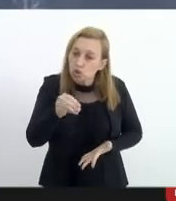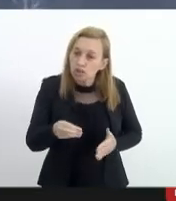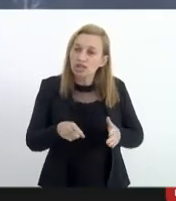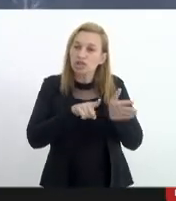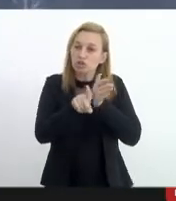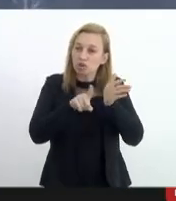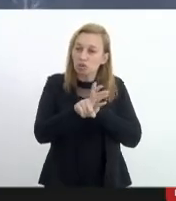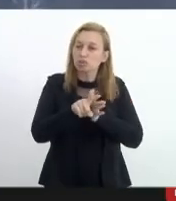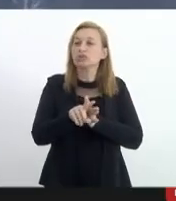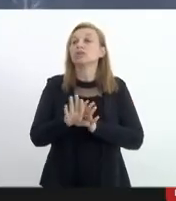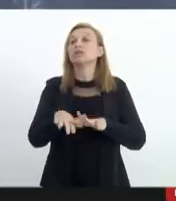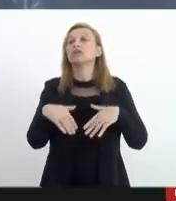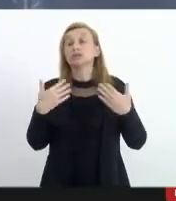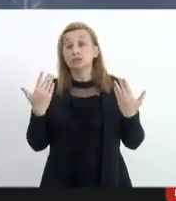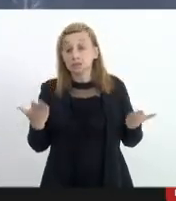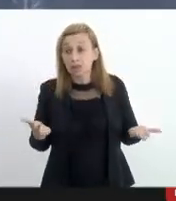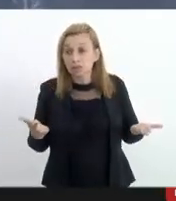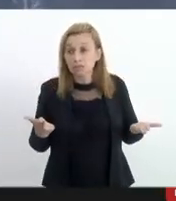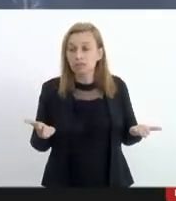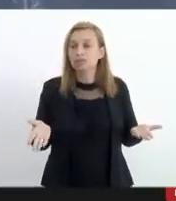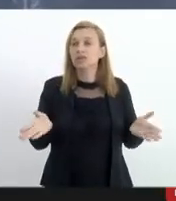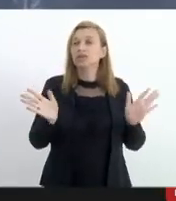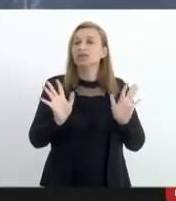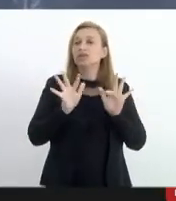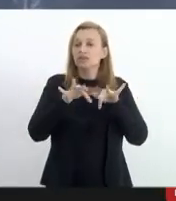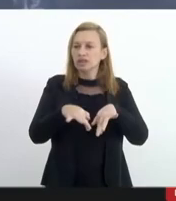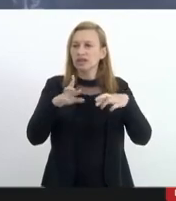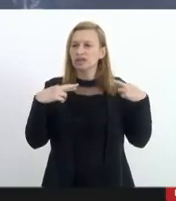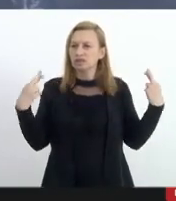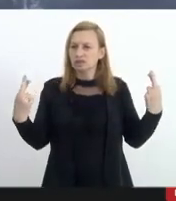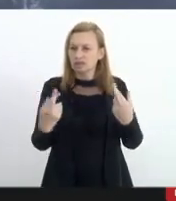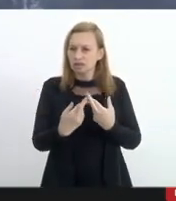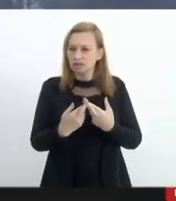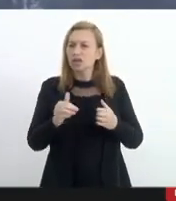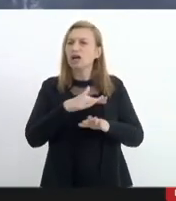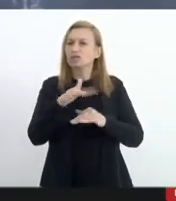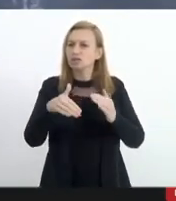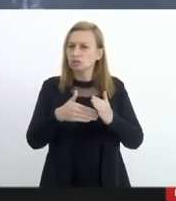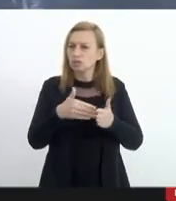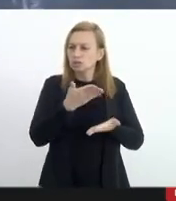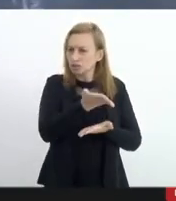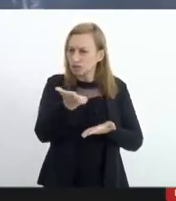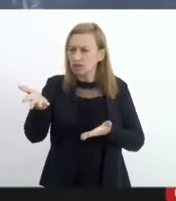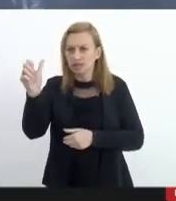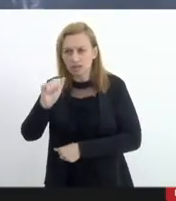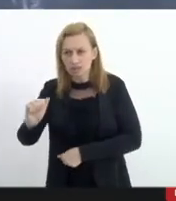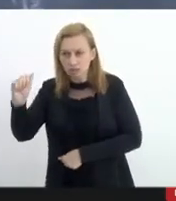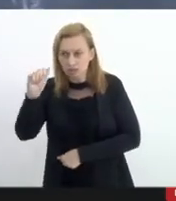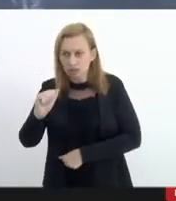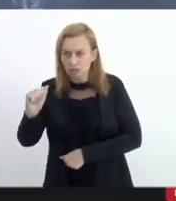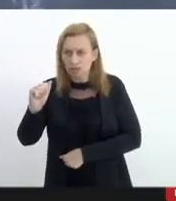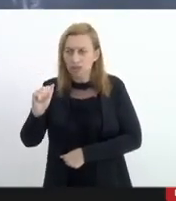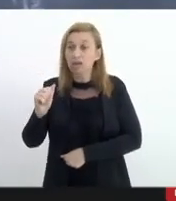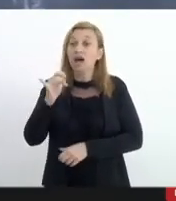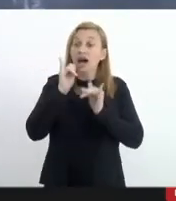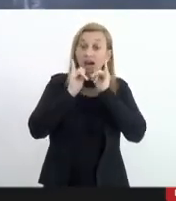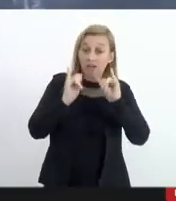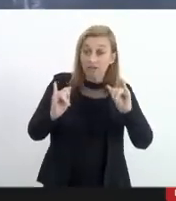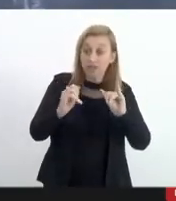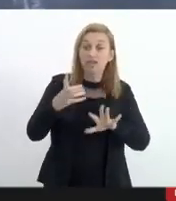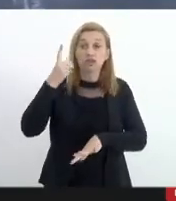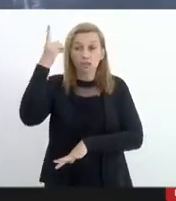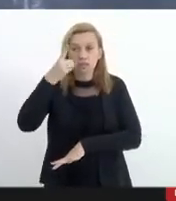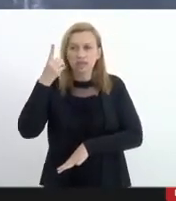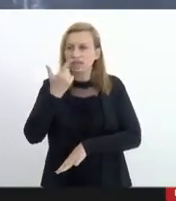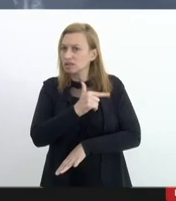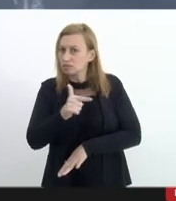colocadas então por hora essa reunião está suspensa então todos os membros e assessorias avisem aos deputados